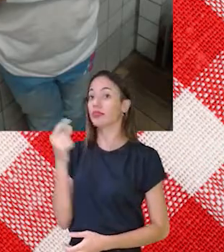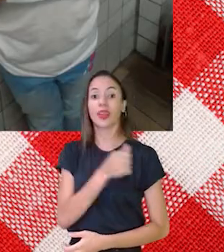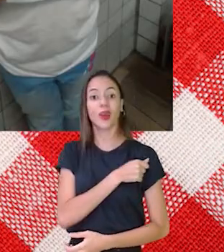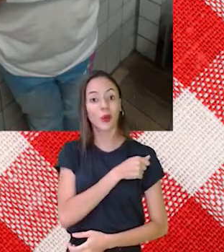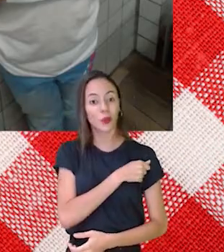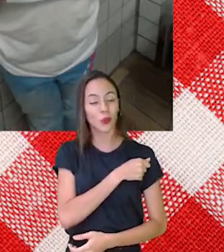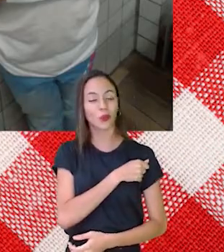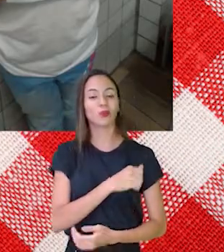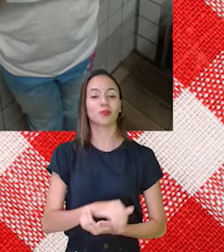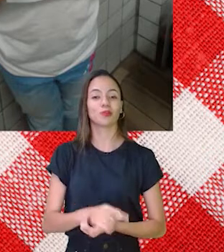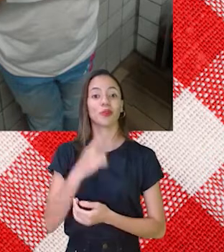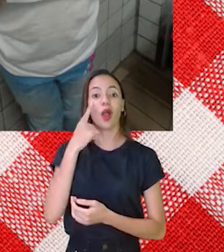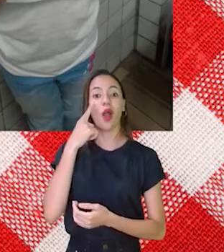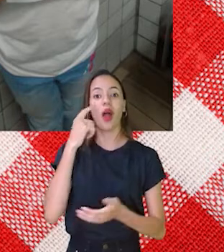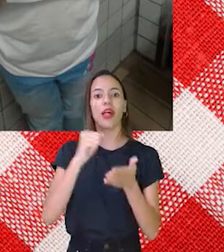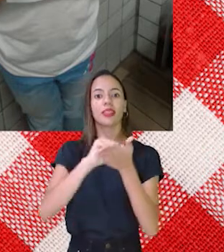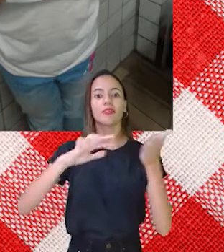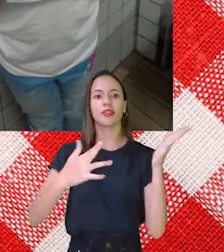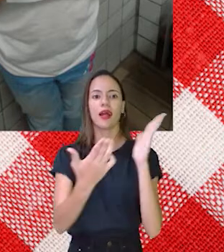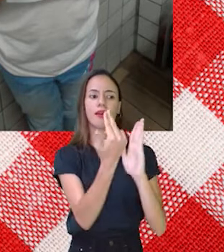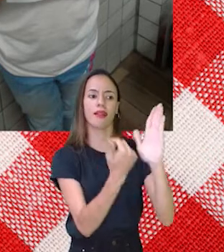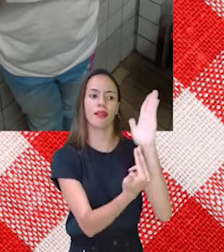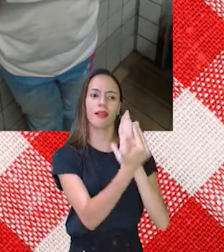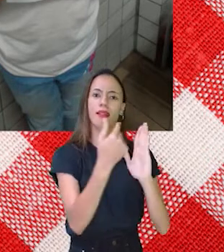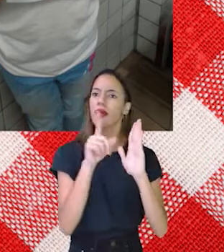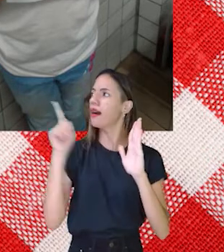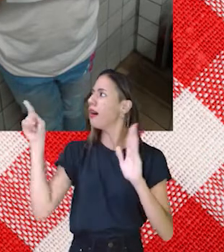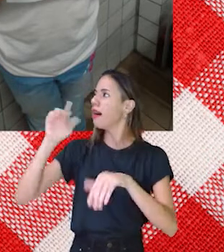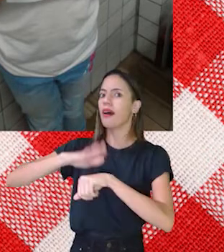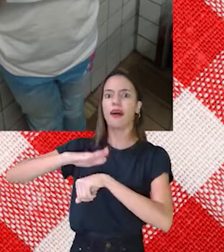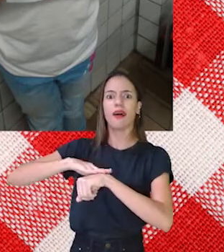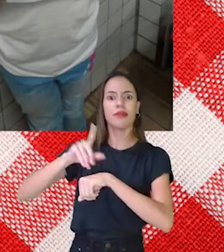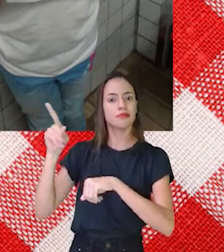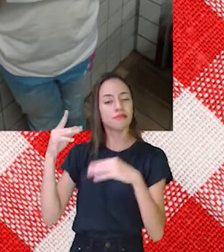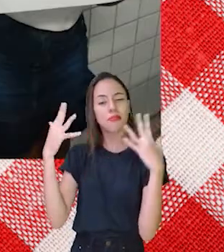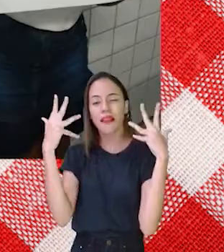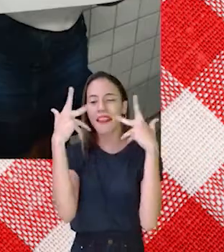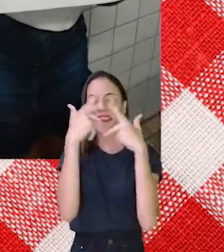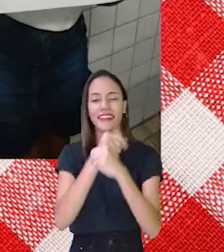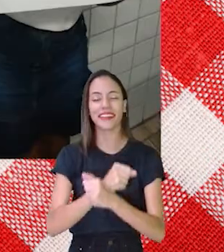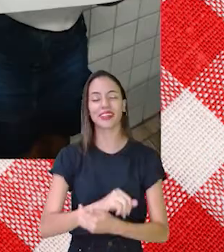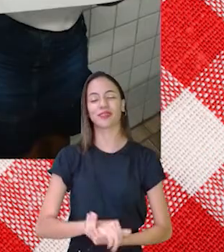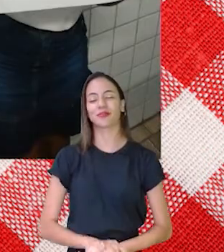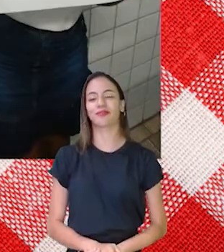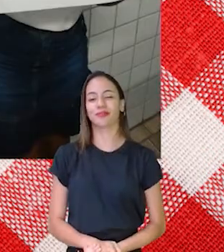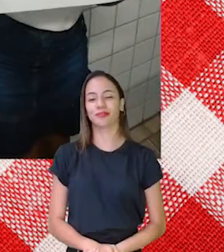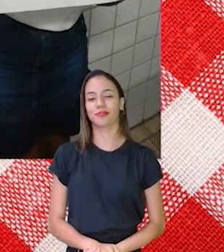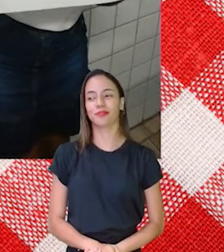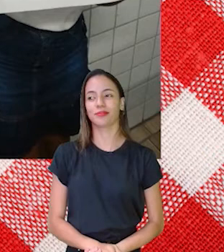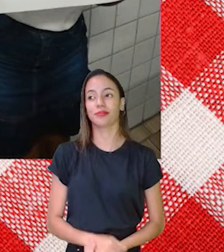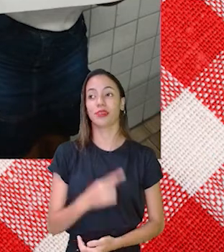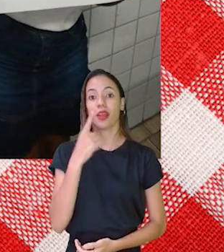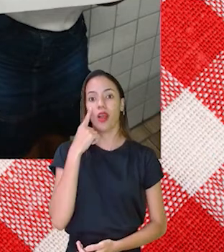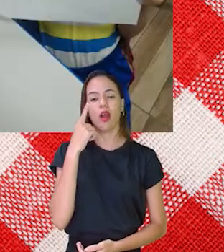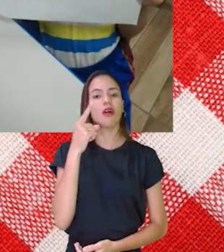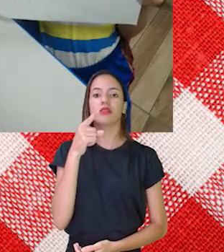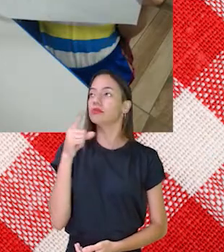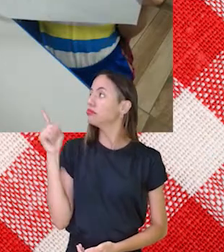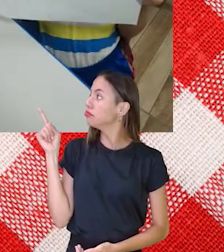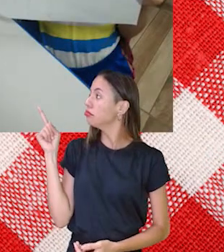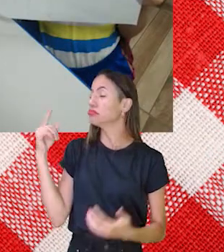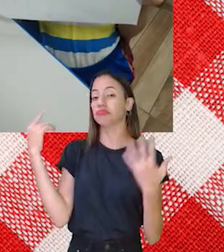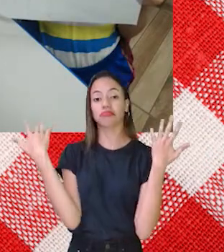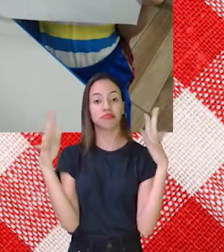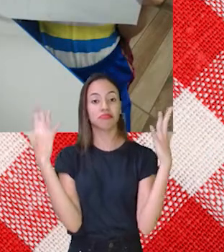alunos Olha as atividades Que eles fizeram Que lindas Olha vocês estão De